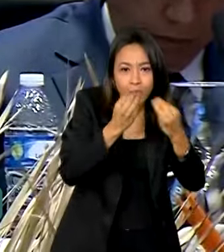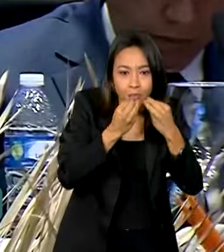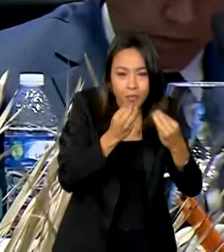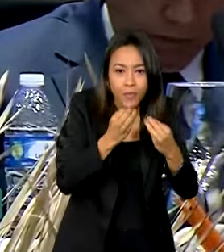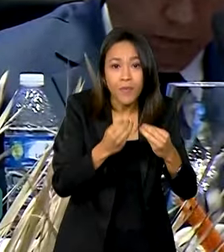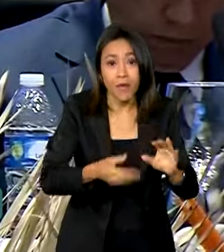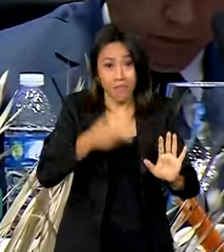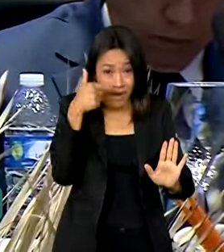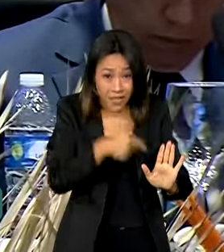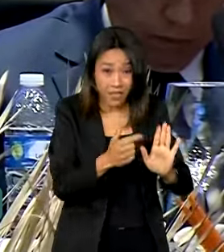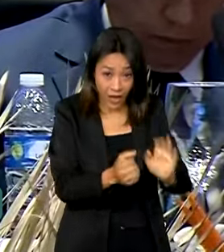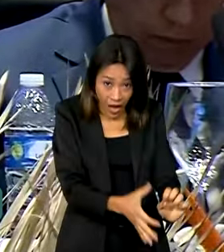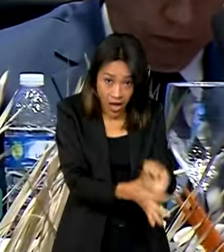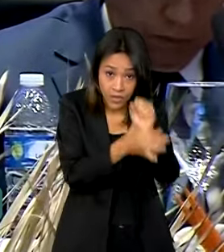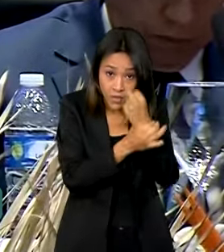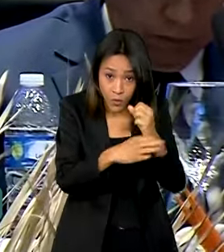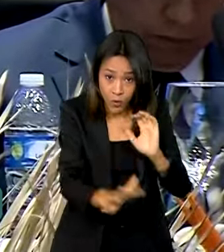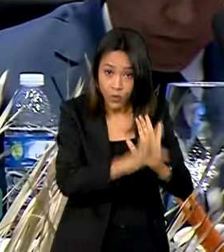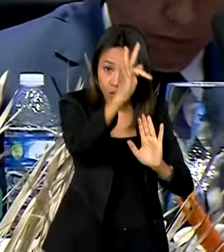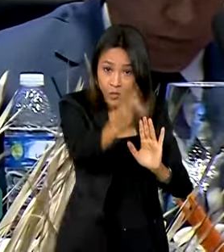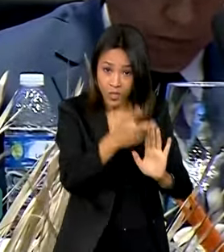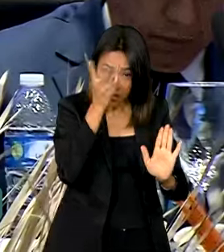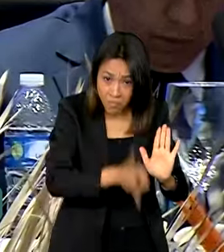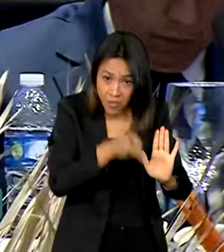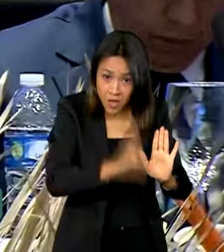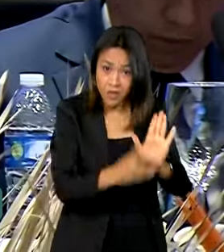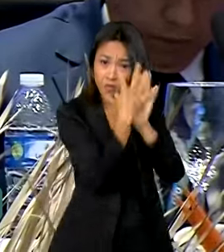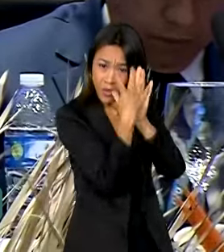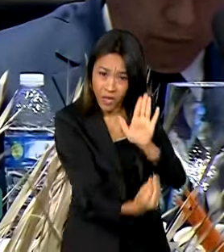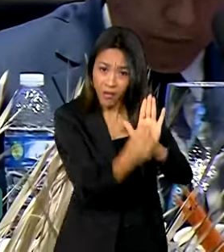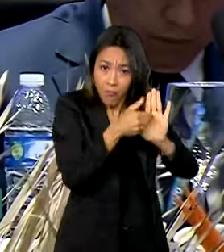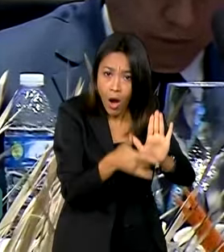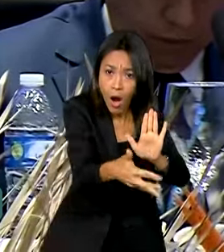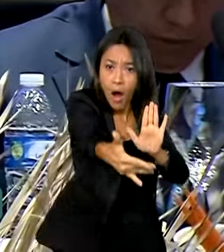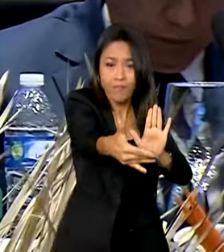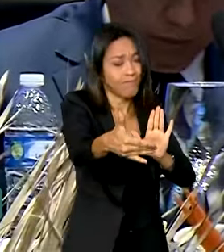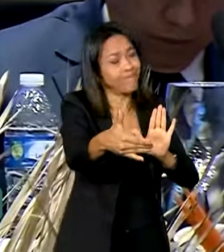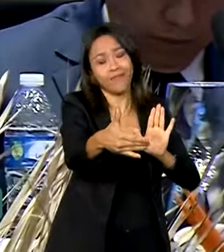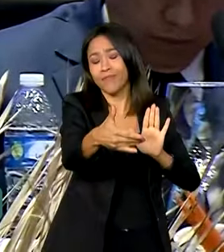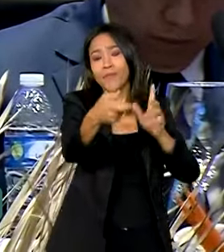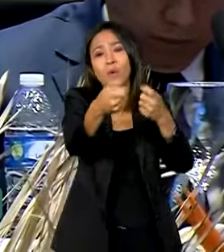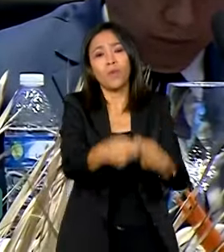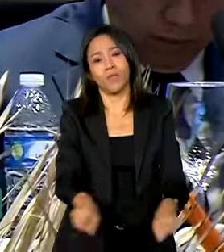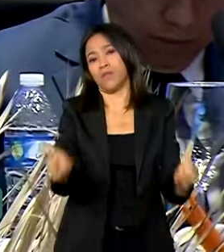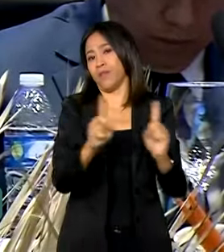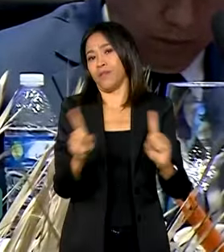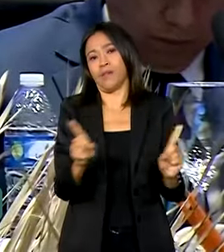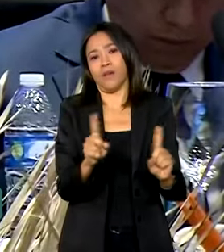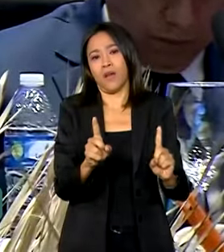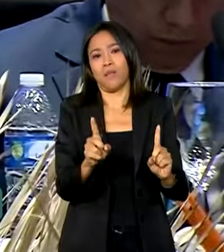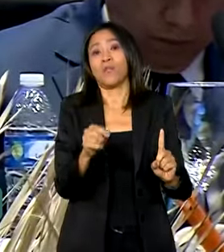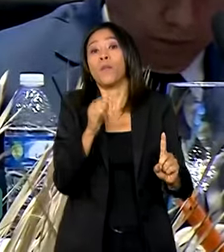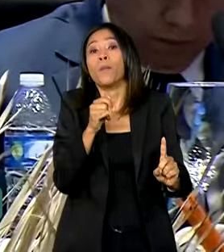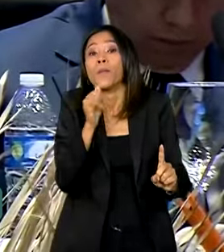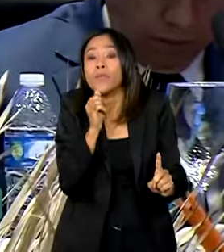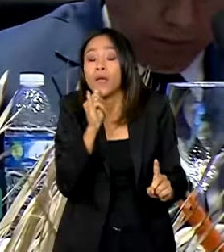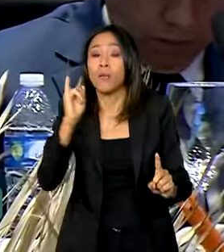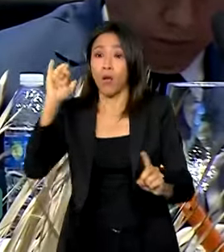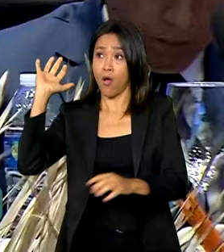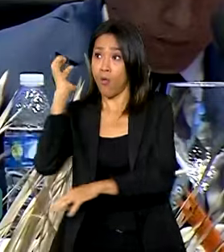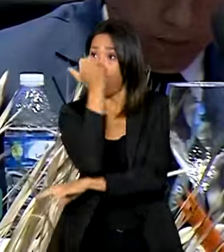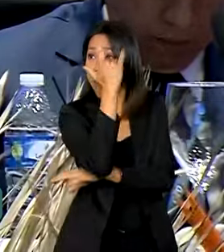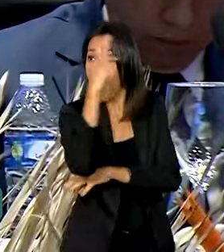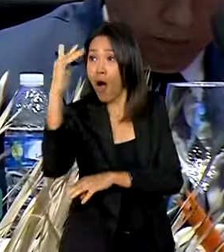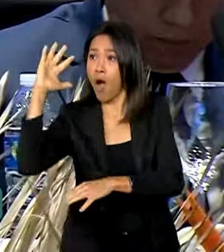que vai garantir o futuro. Não precisamos mais avançar sobre as florestas e os cerrados